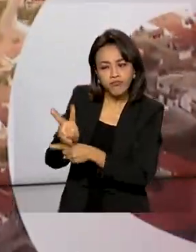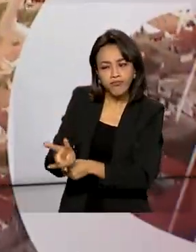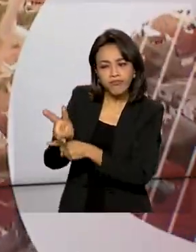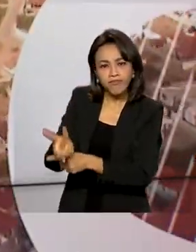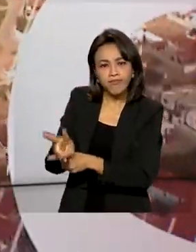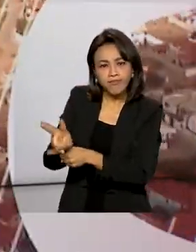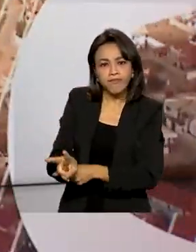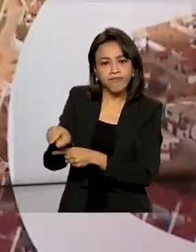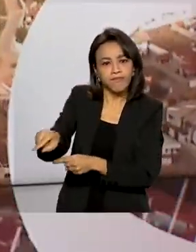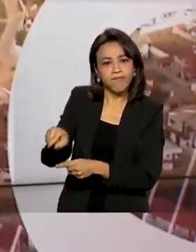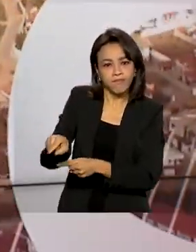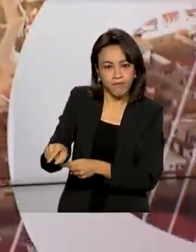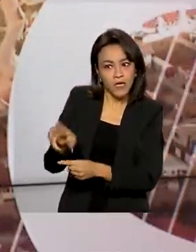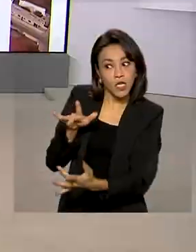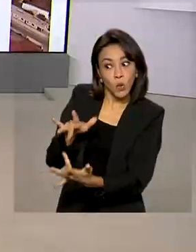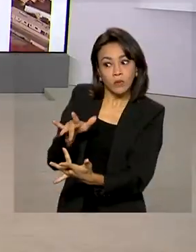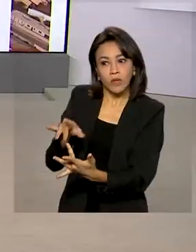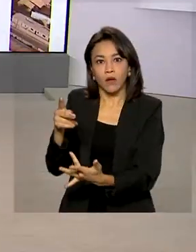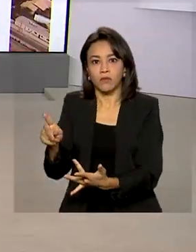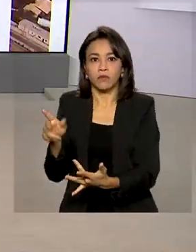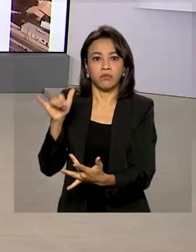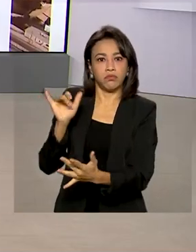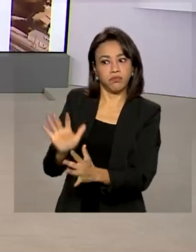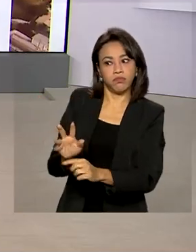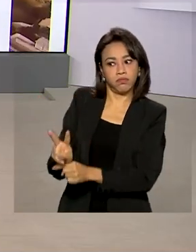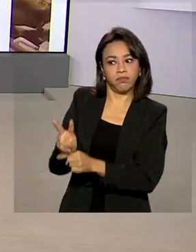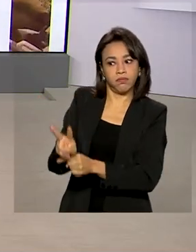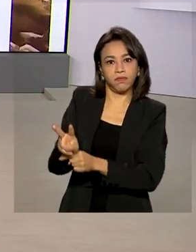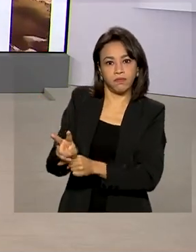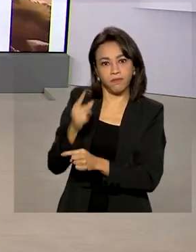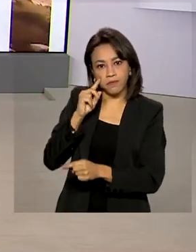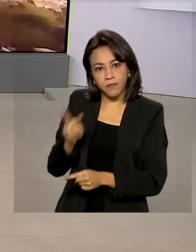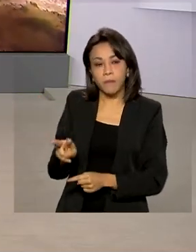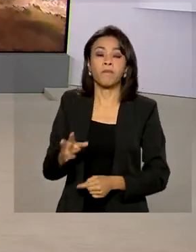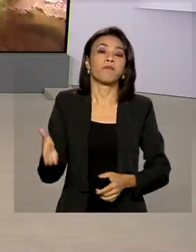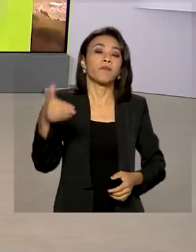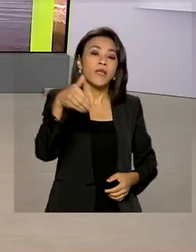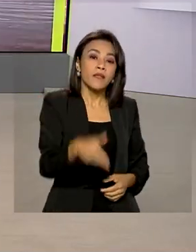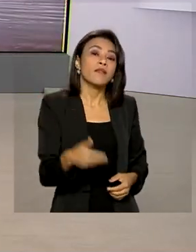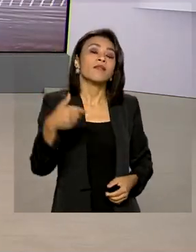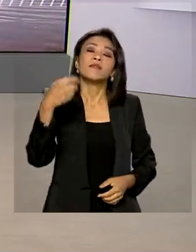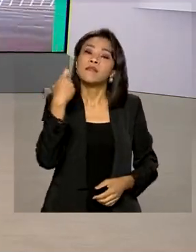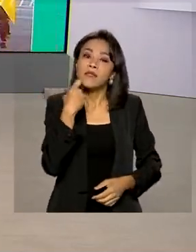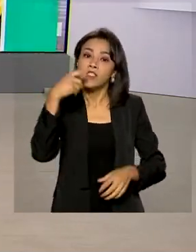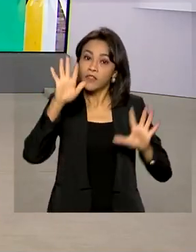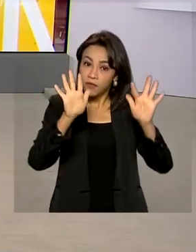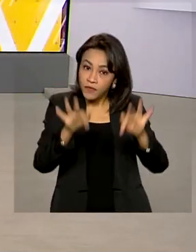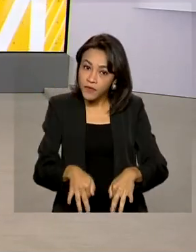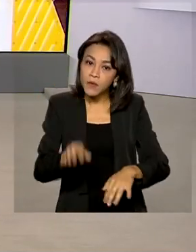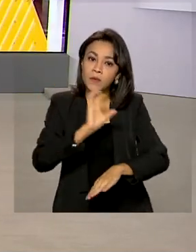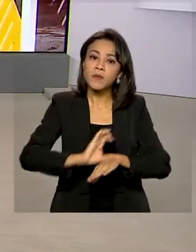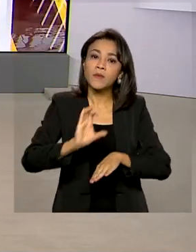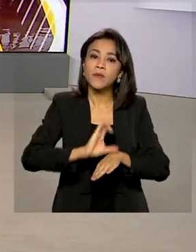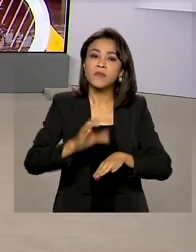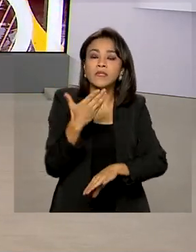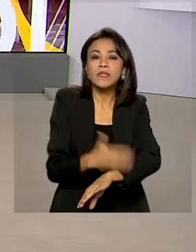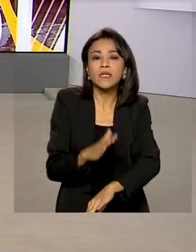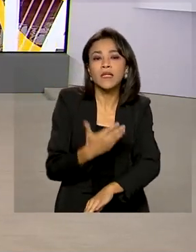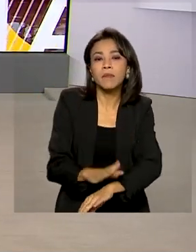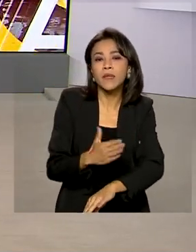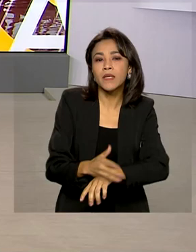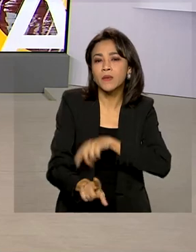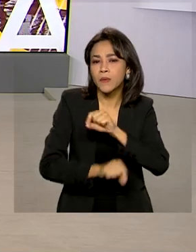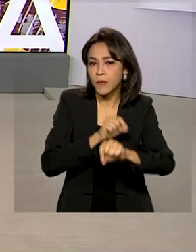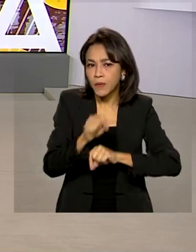rastreamento de contatos. E nesta sexta-feira termina no Rio de Janeiro uma capacitação com profissionais de saúde latino